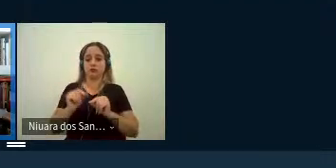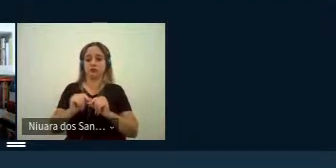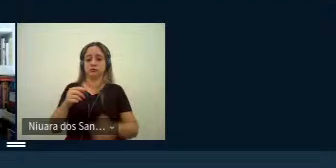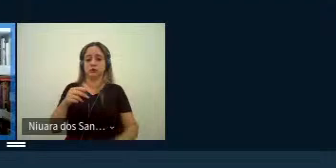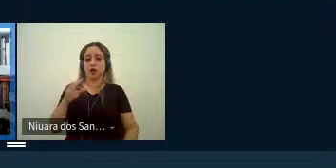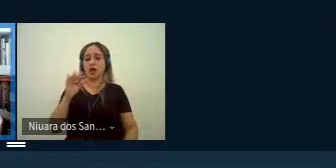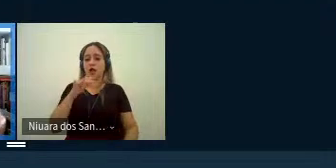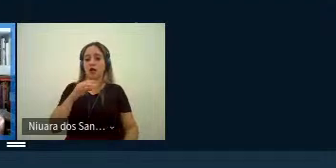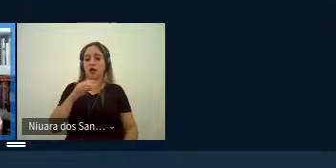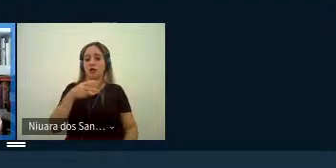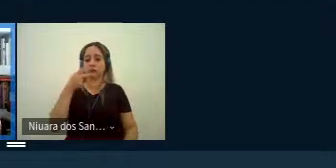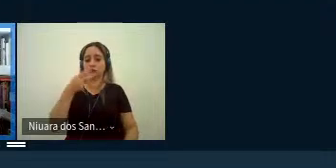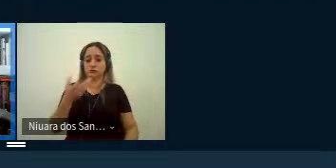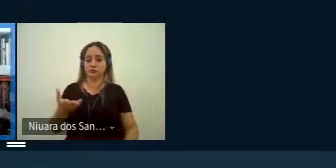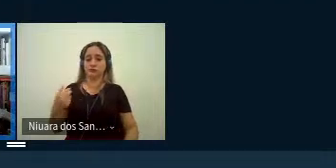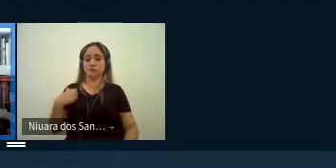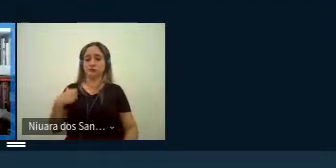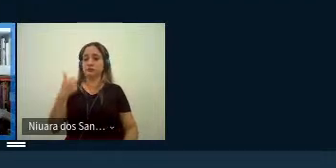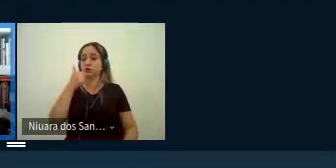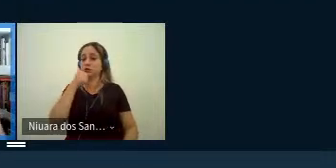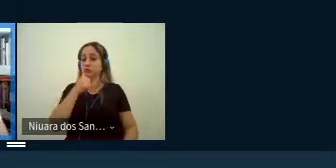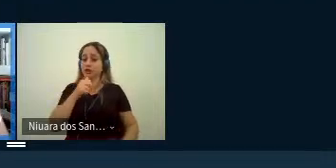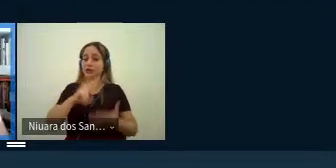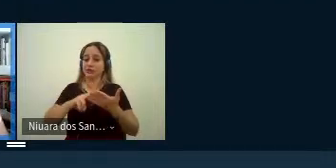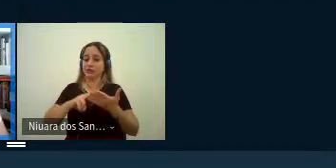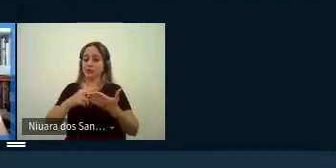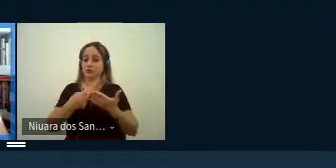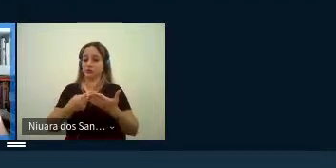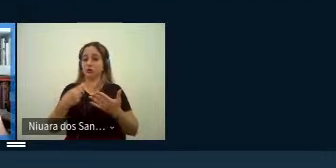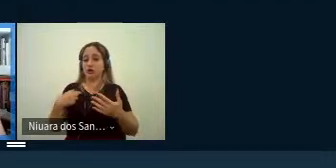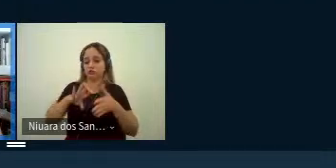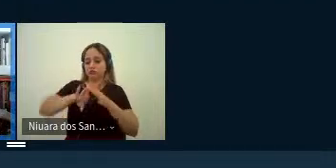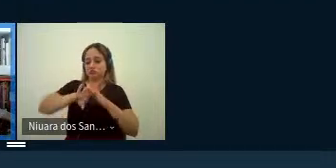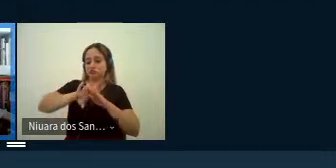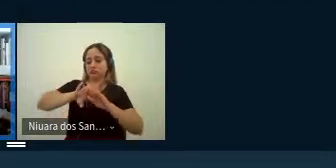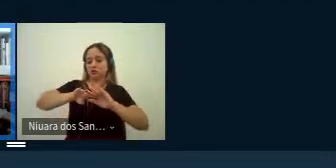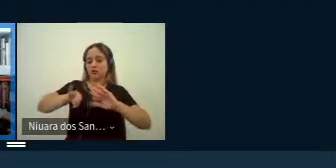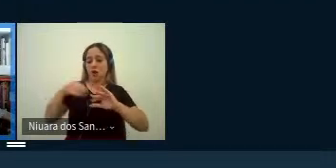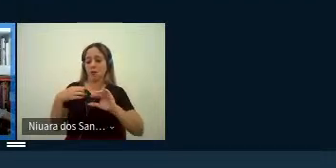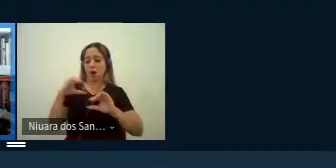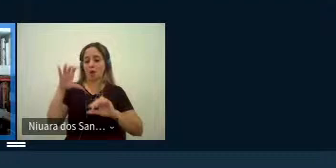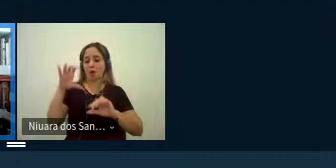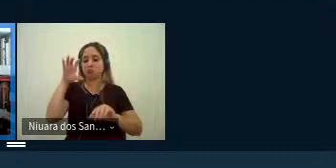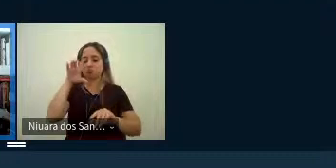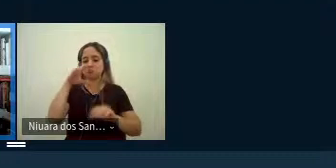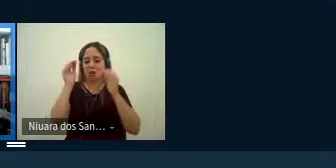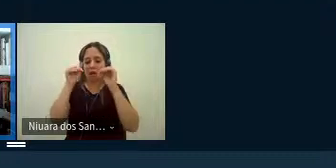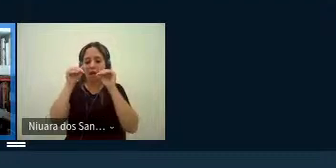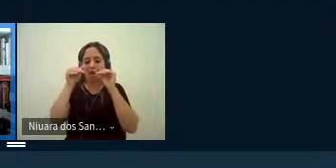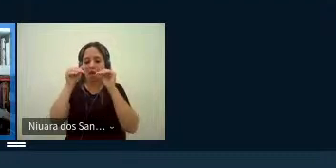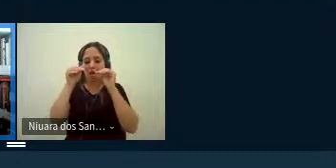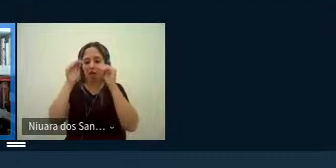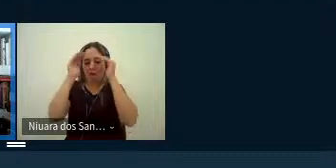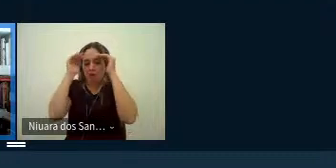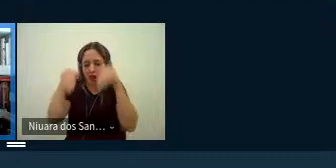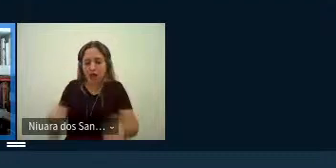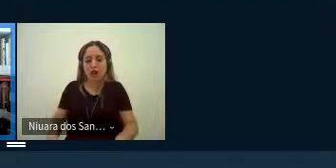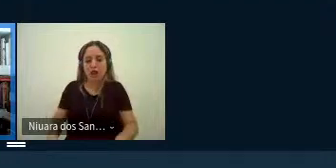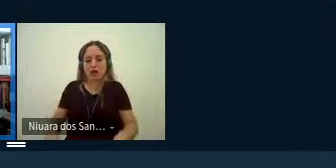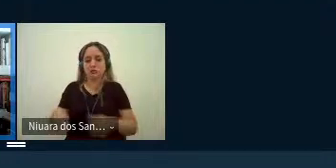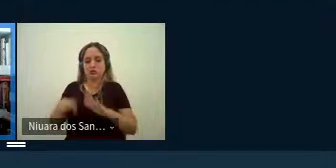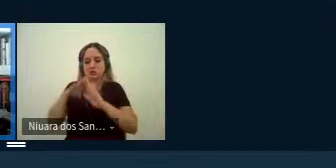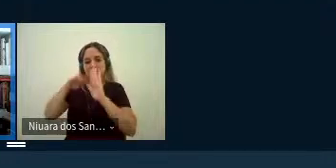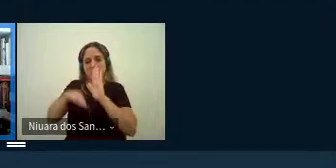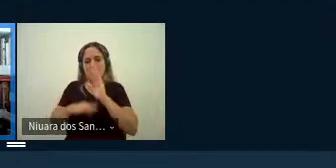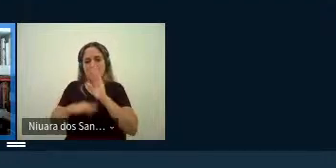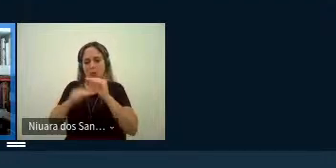mulher e tradutor tem sido relegados a mesma posição da inferioridade discursiva a hierarquia